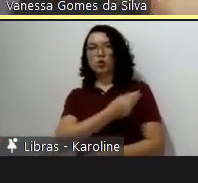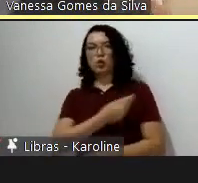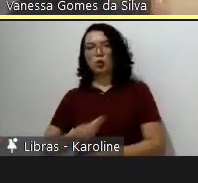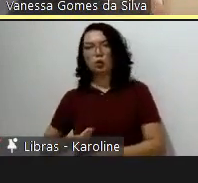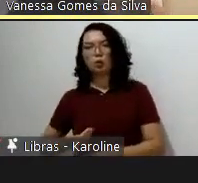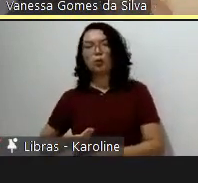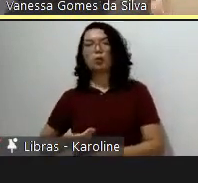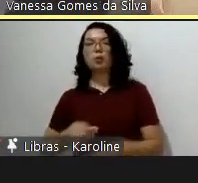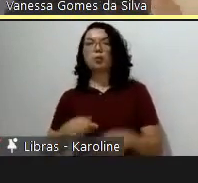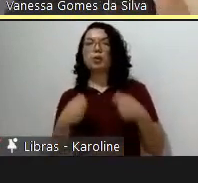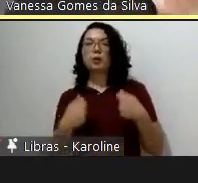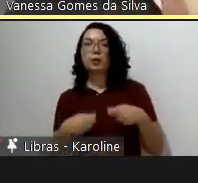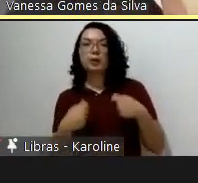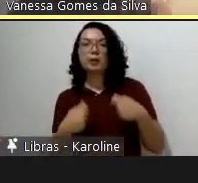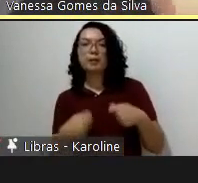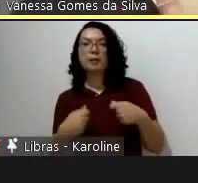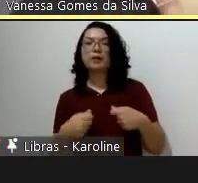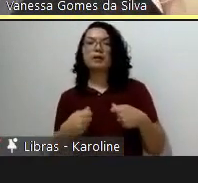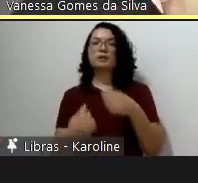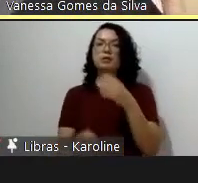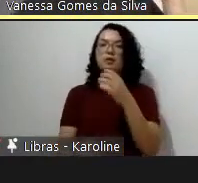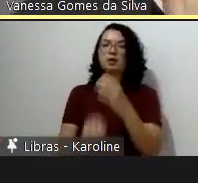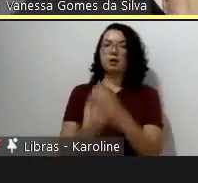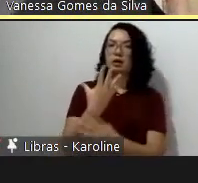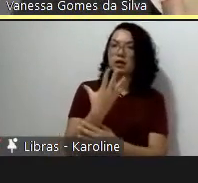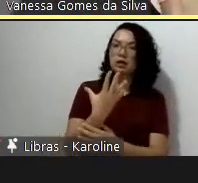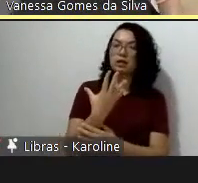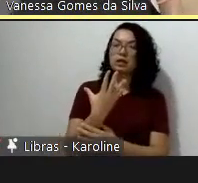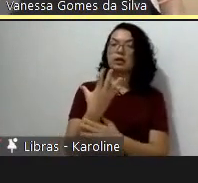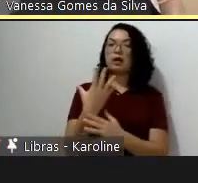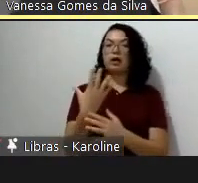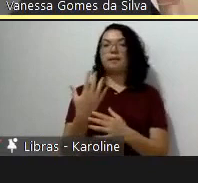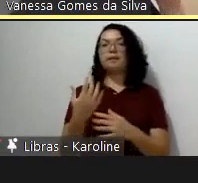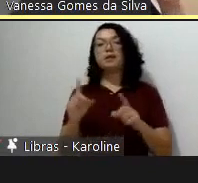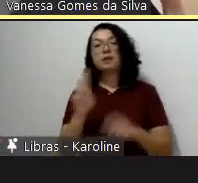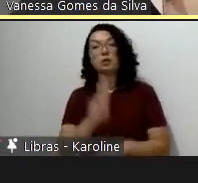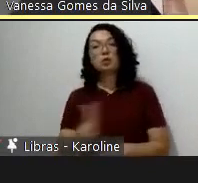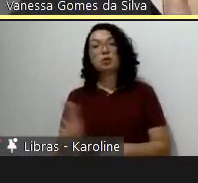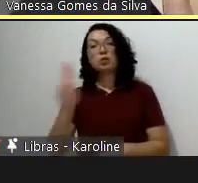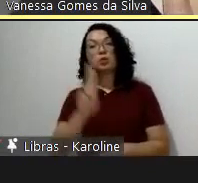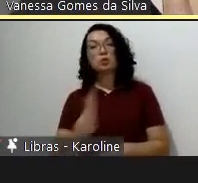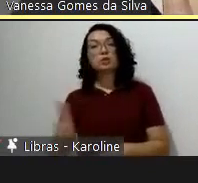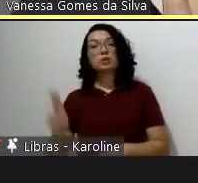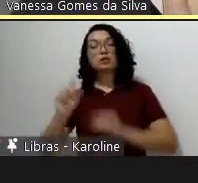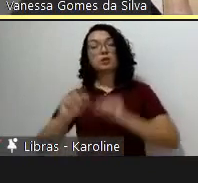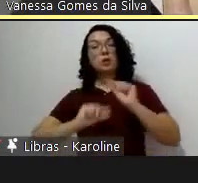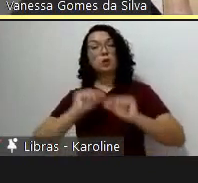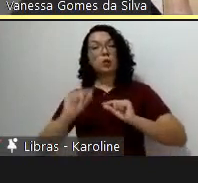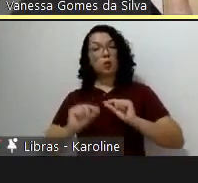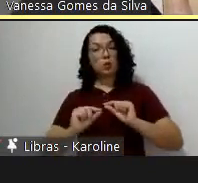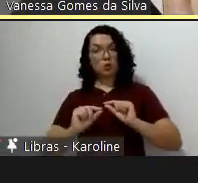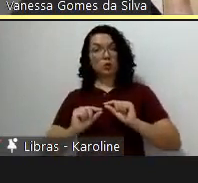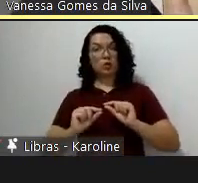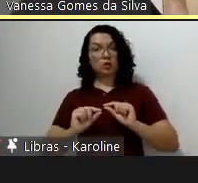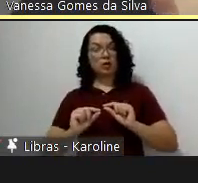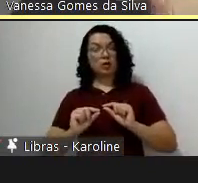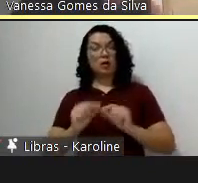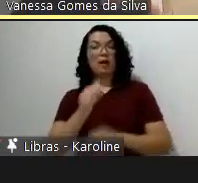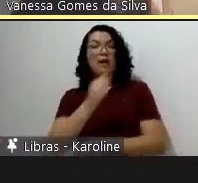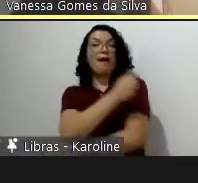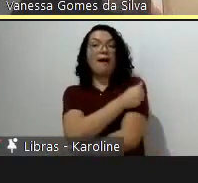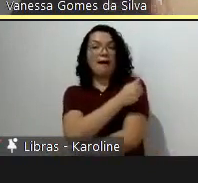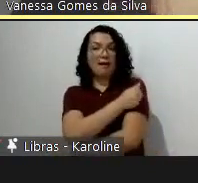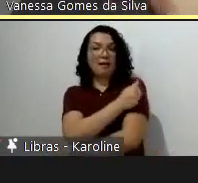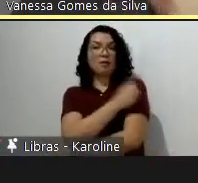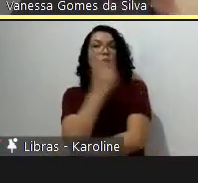ACV, então era uma coisa que se podia afirmar e demonstrar a partir da técnica de avaliação e aí eles ganharam outras competências também, além